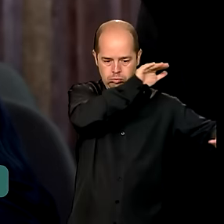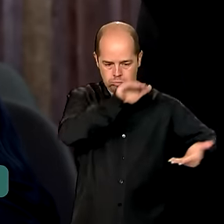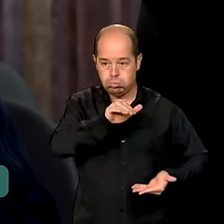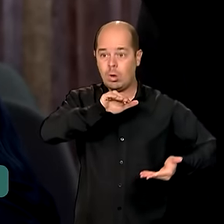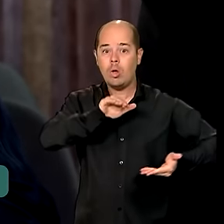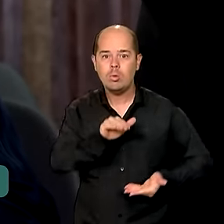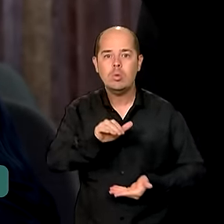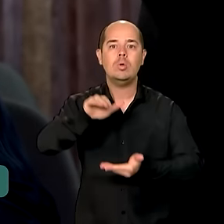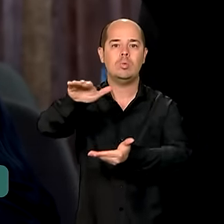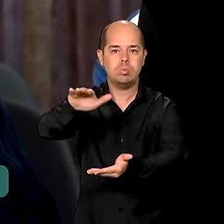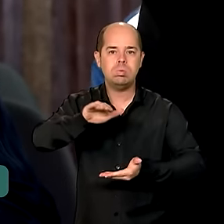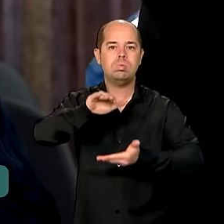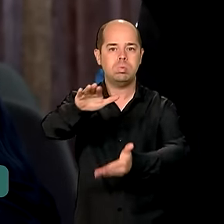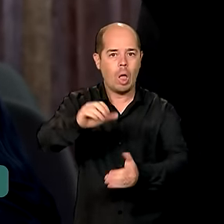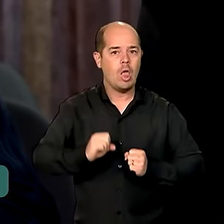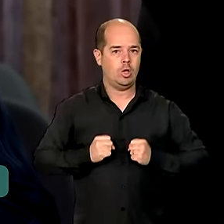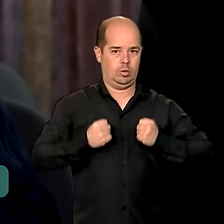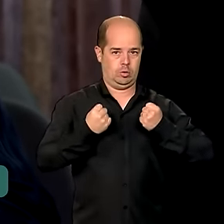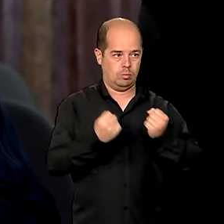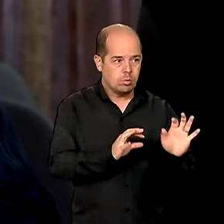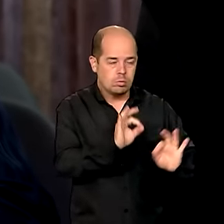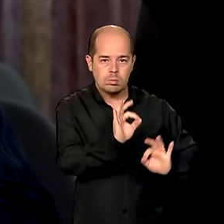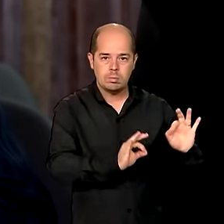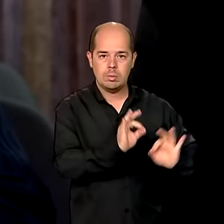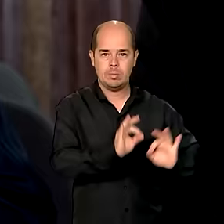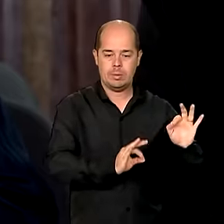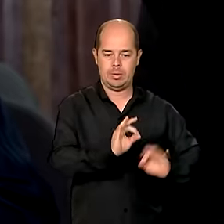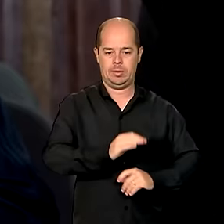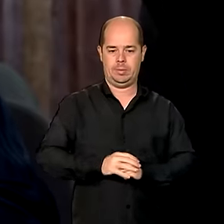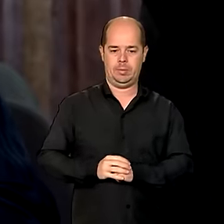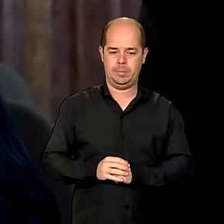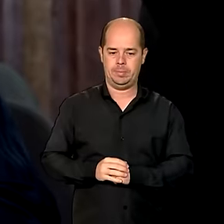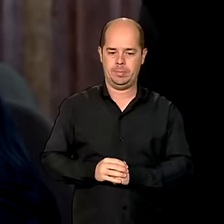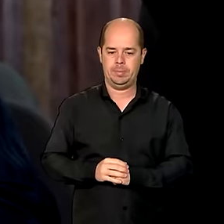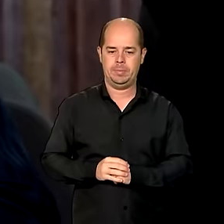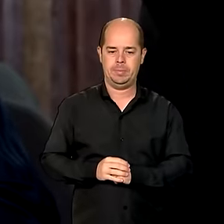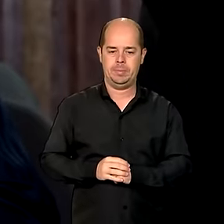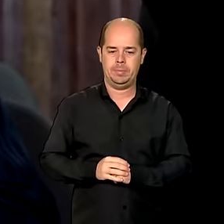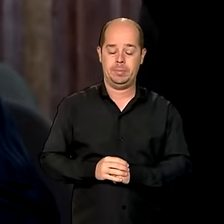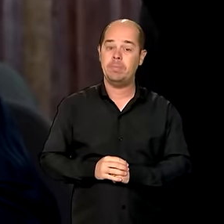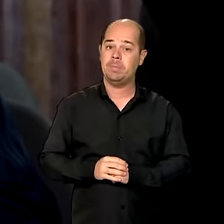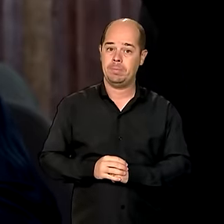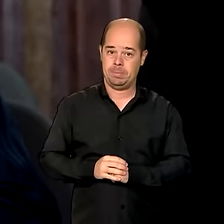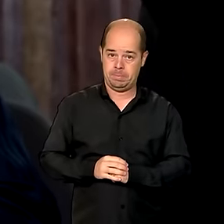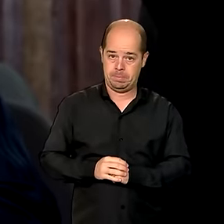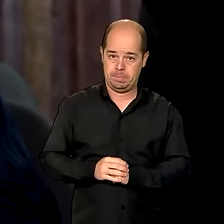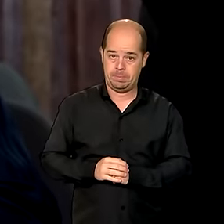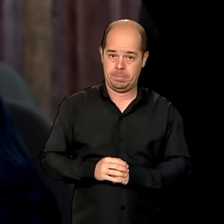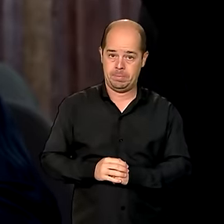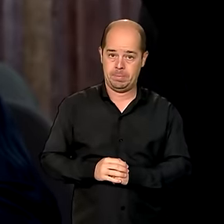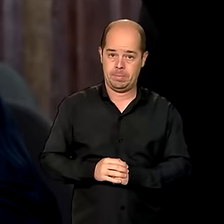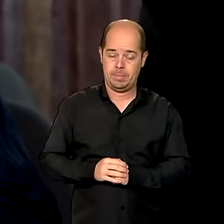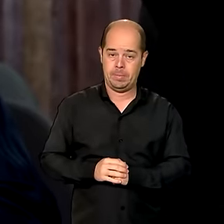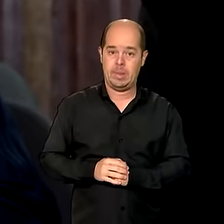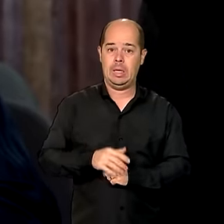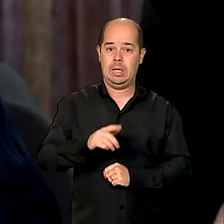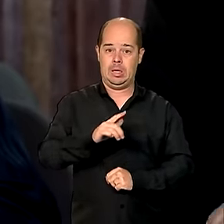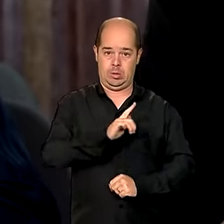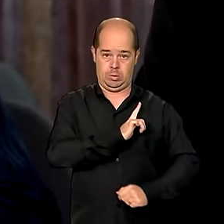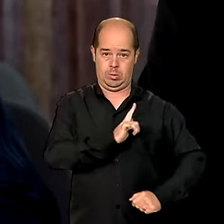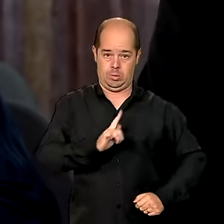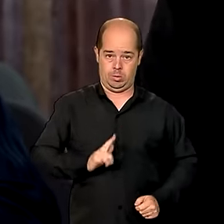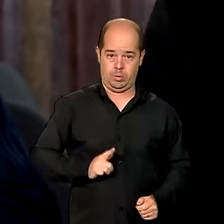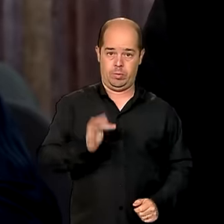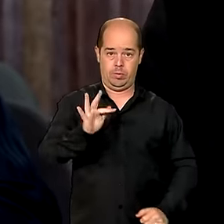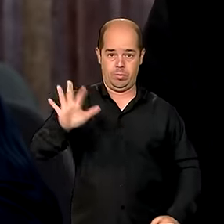Brasileira de Cooperação e o Ministério dos Portos e Aeroportos já está trabalhando com a Força Aérea Portuguesa